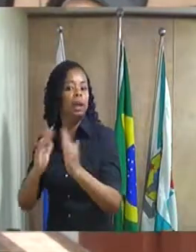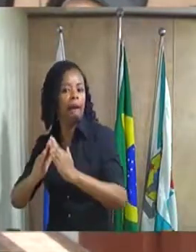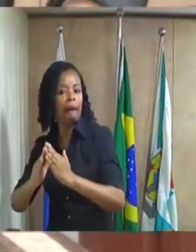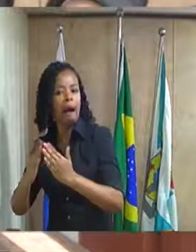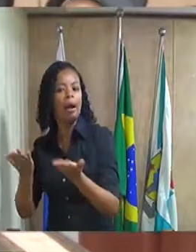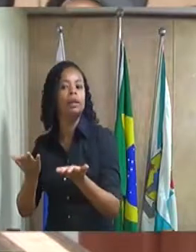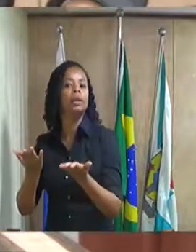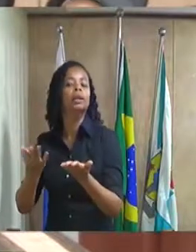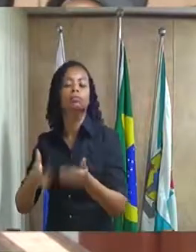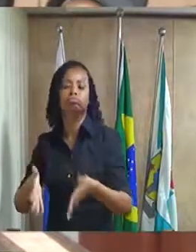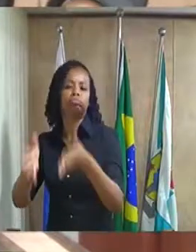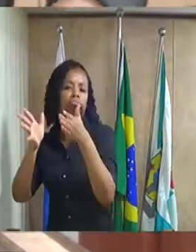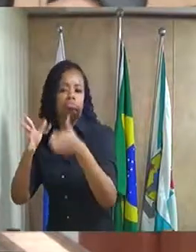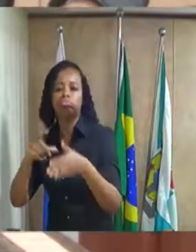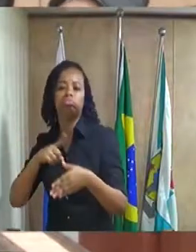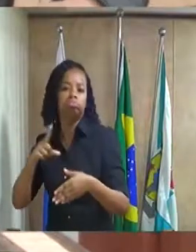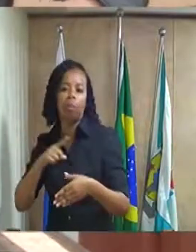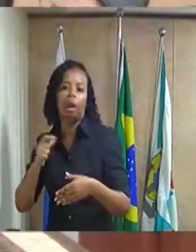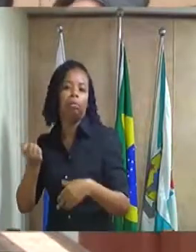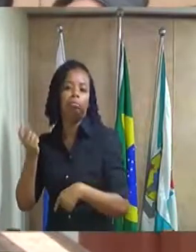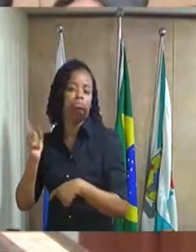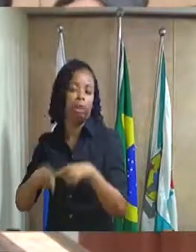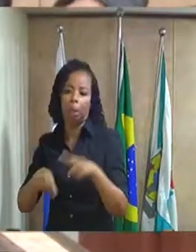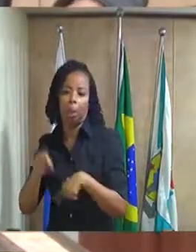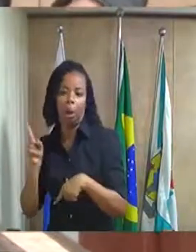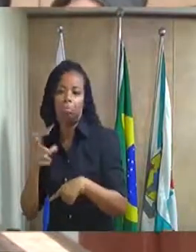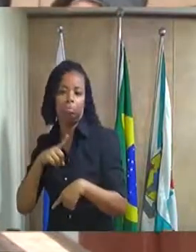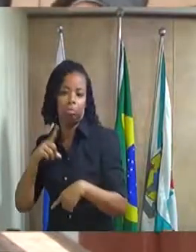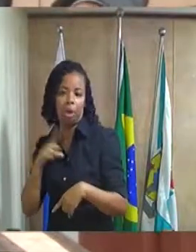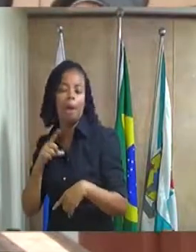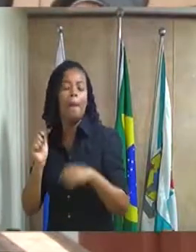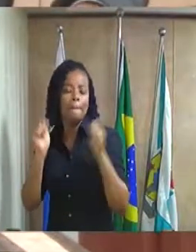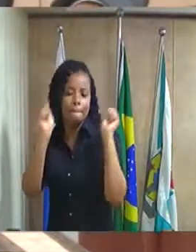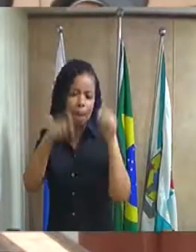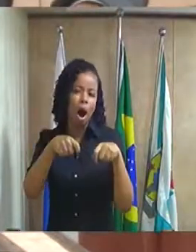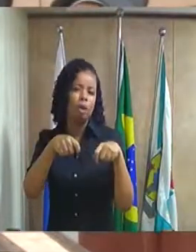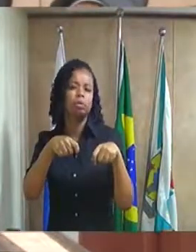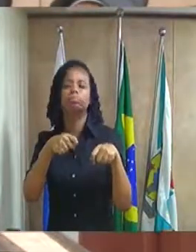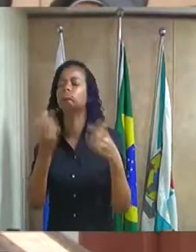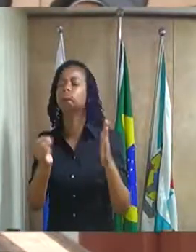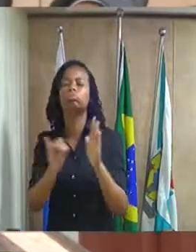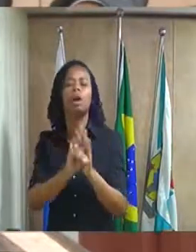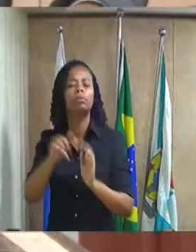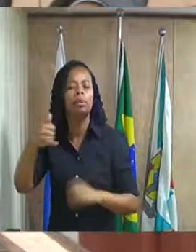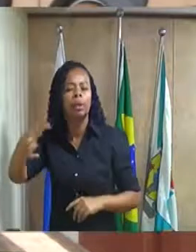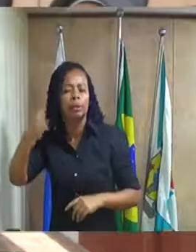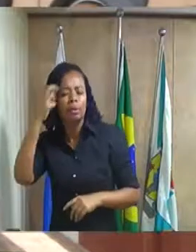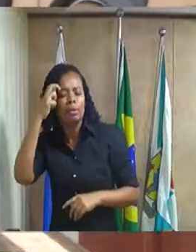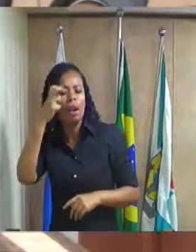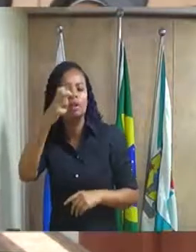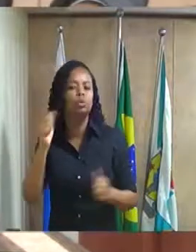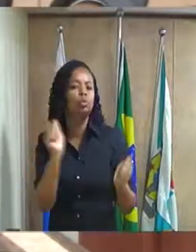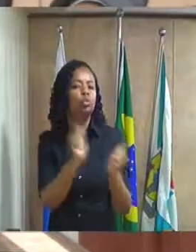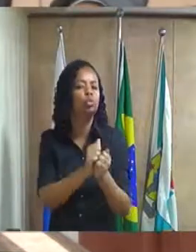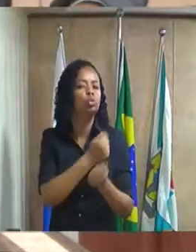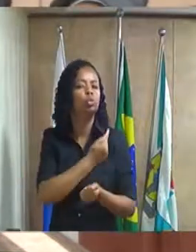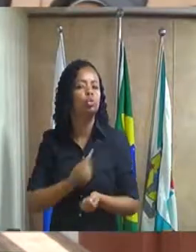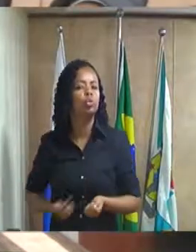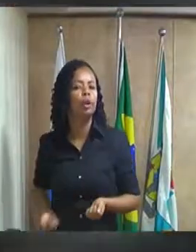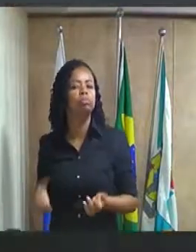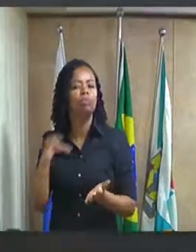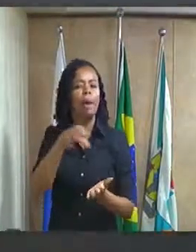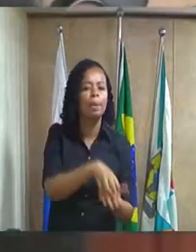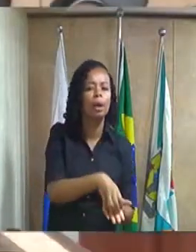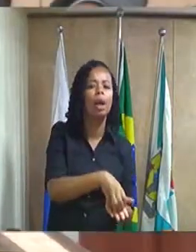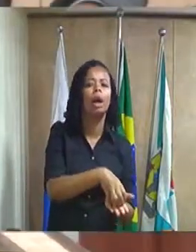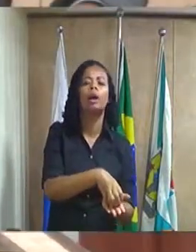imóveis, mas que possam de uma forma bem inteligente e junto com o governo estabelecer